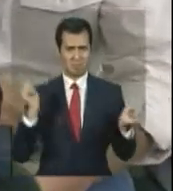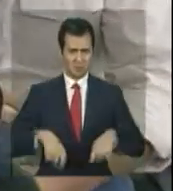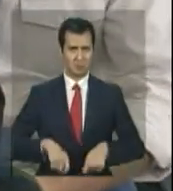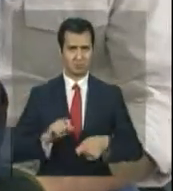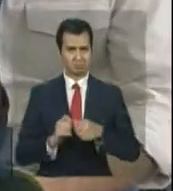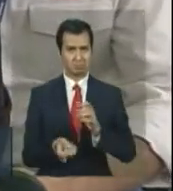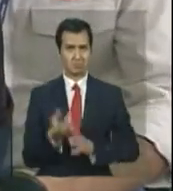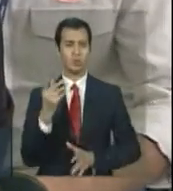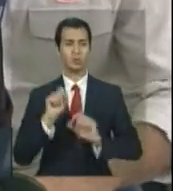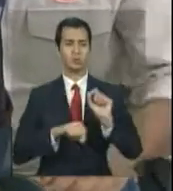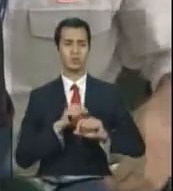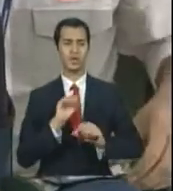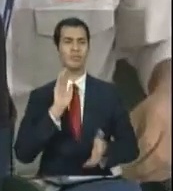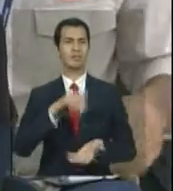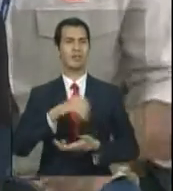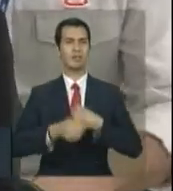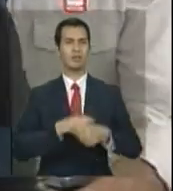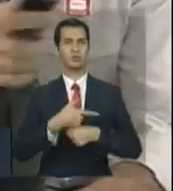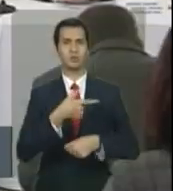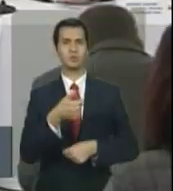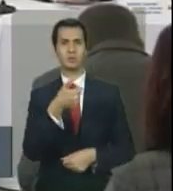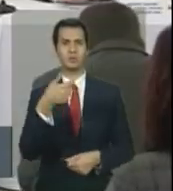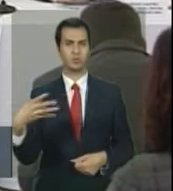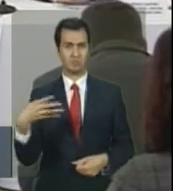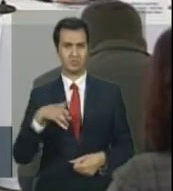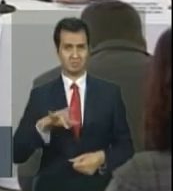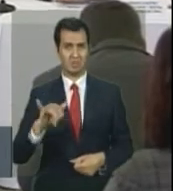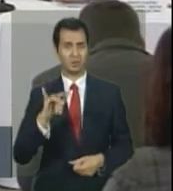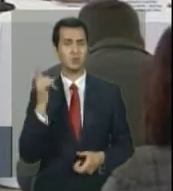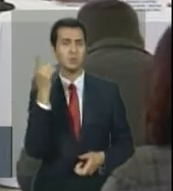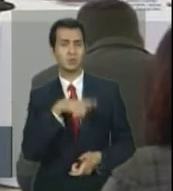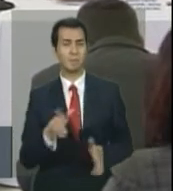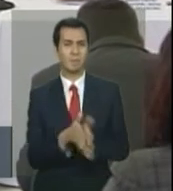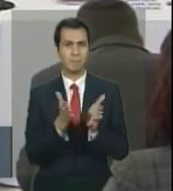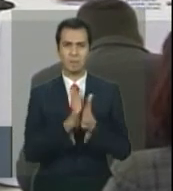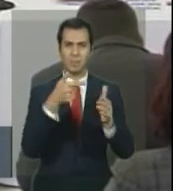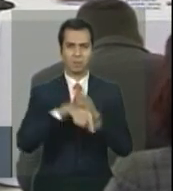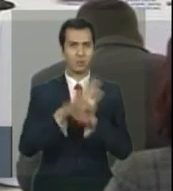Dilma de erradicar a miséria até 2014. Olha,